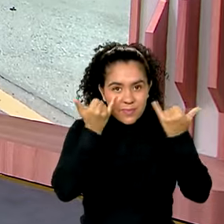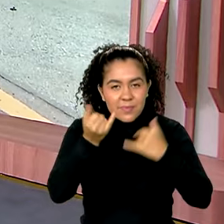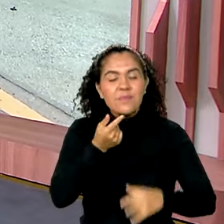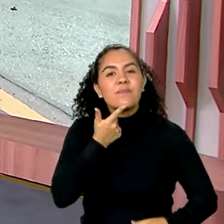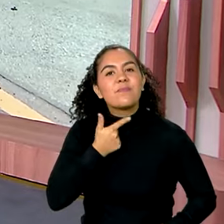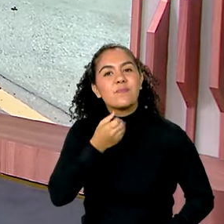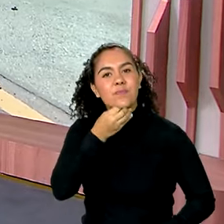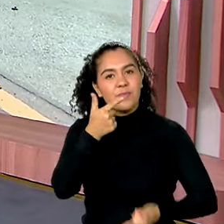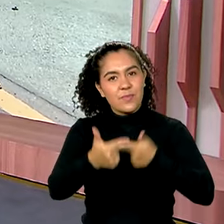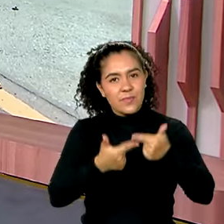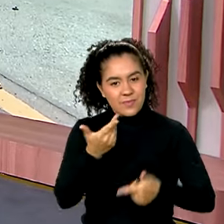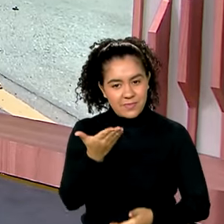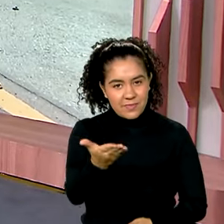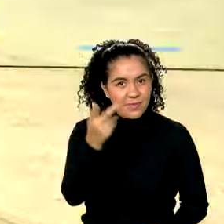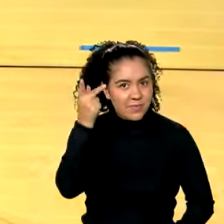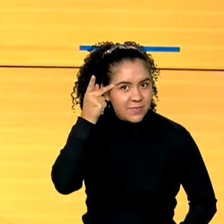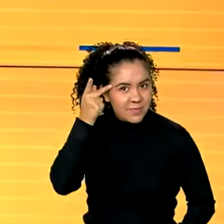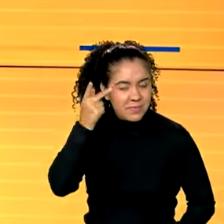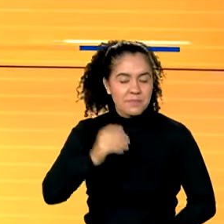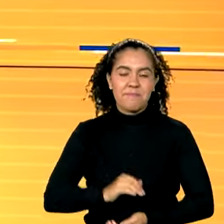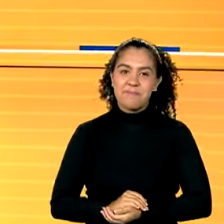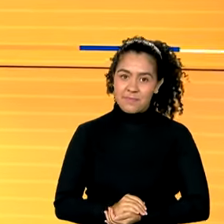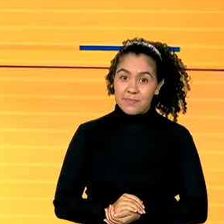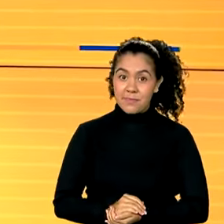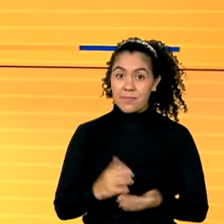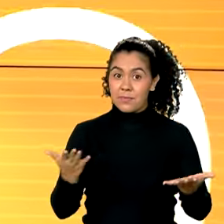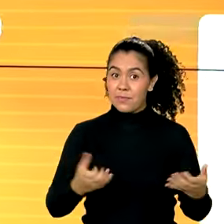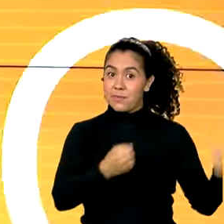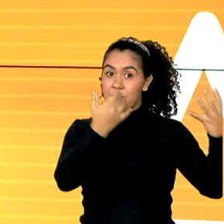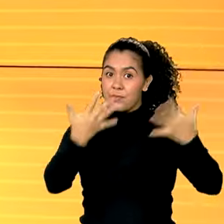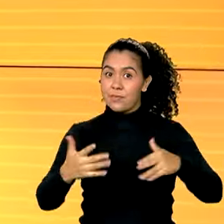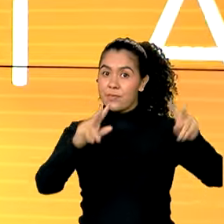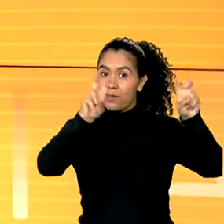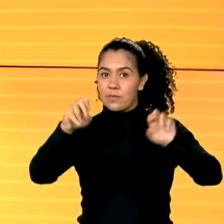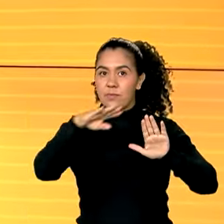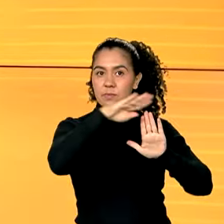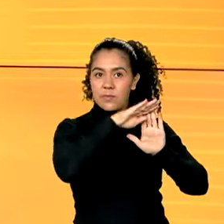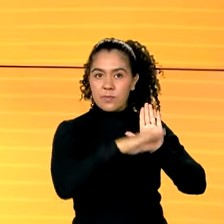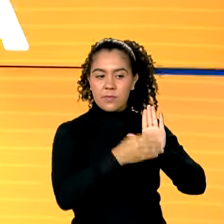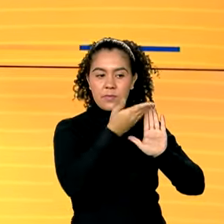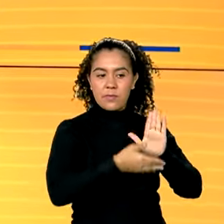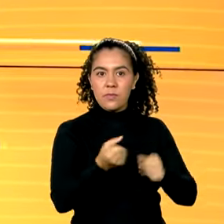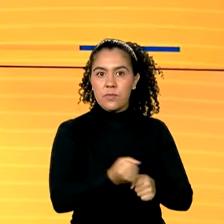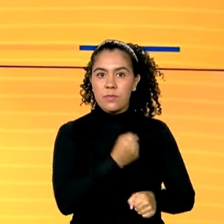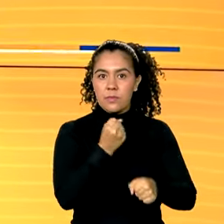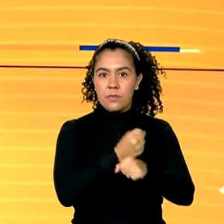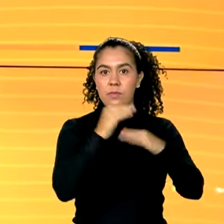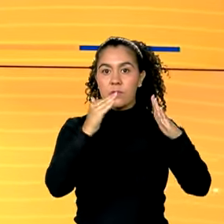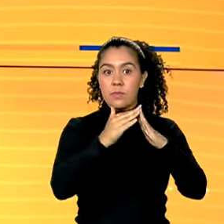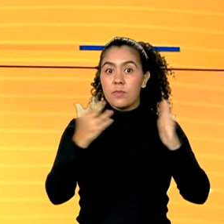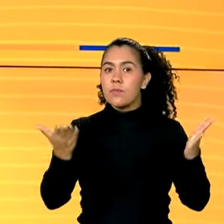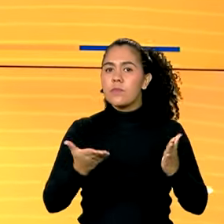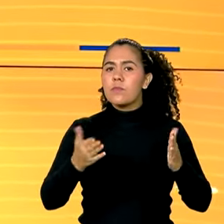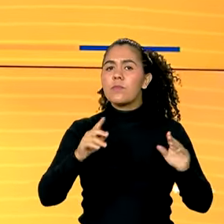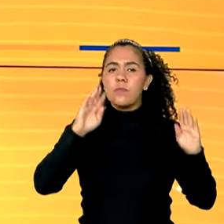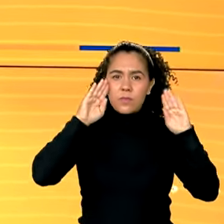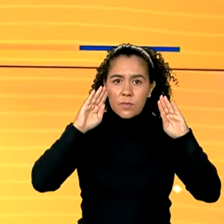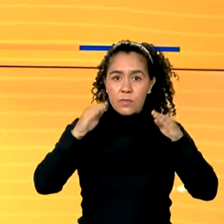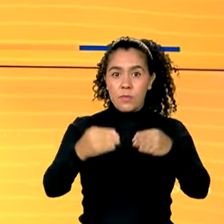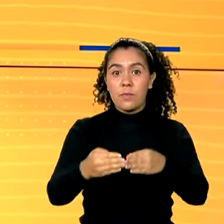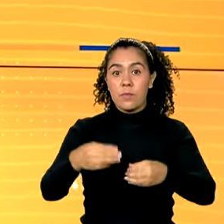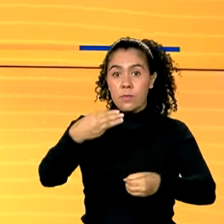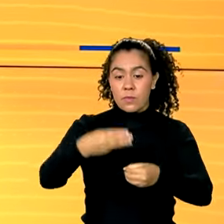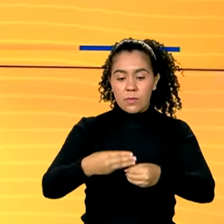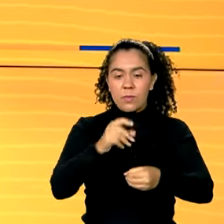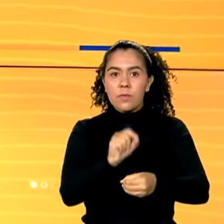trabalho para você em São Paulo e agora vamos falar do Minha Casa Minha Vida o programa vai passar a focar também nos municípios